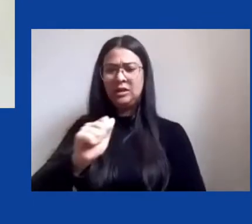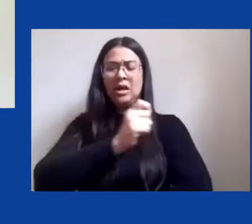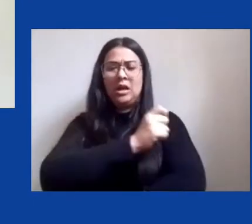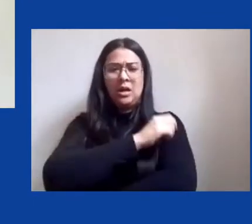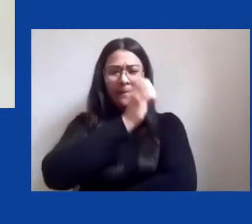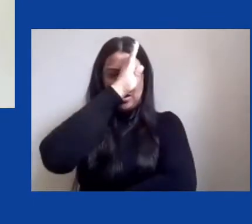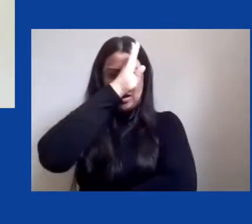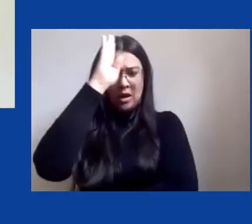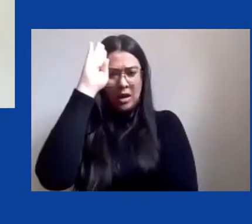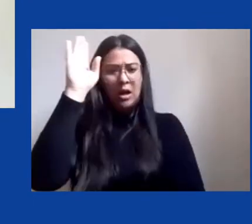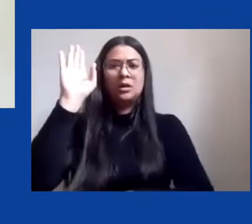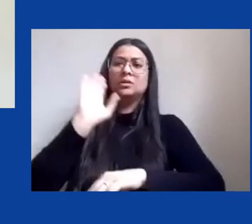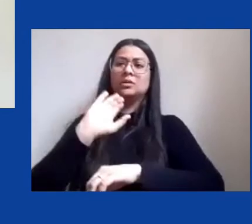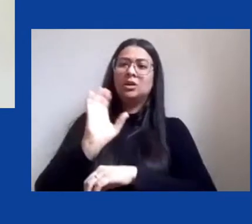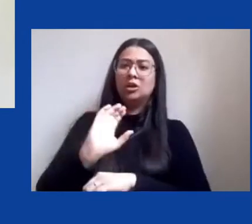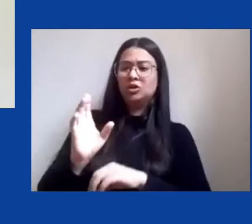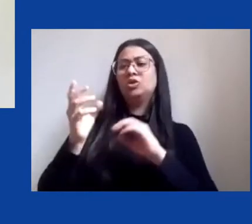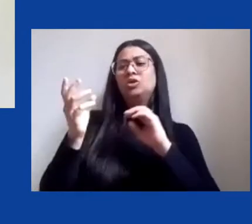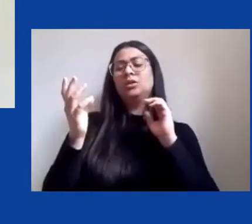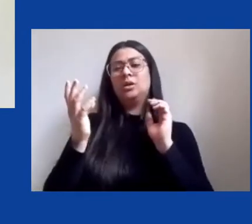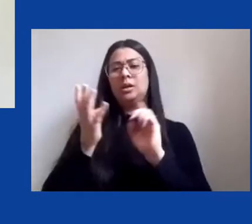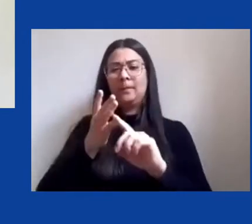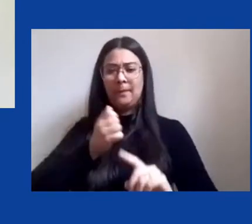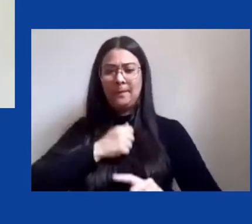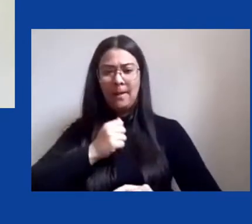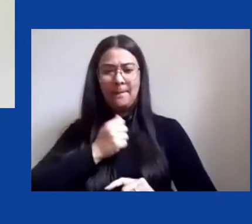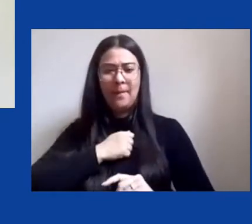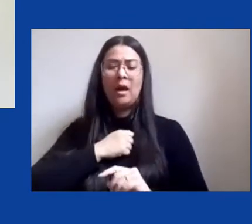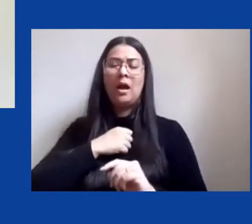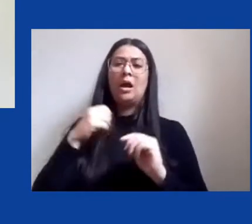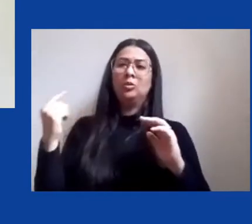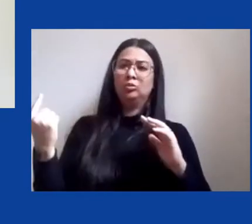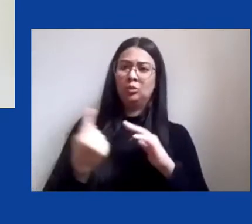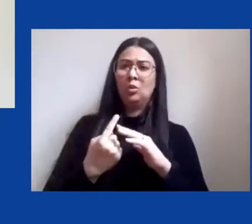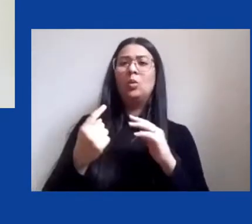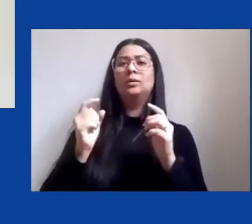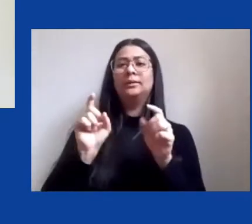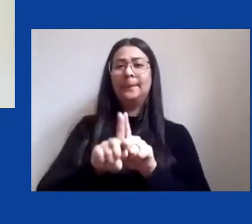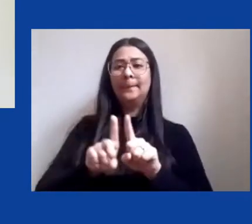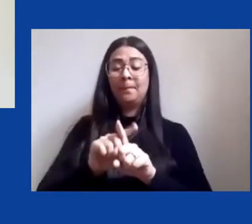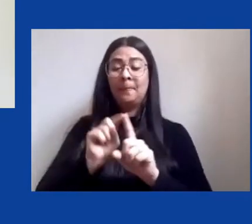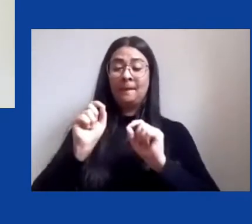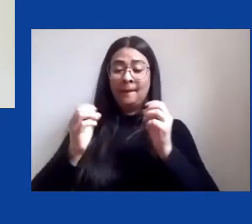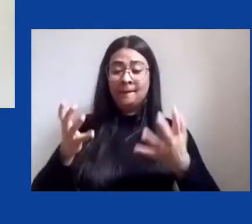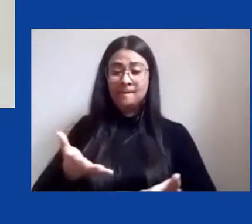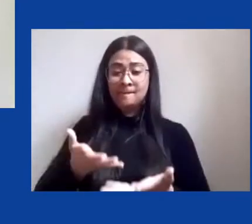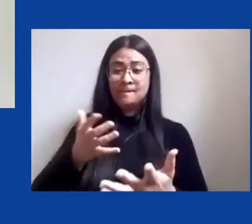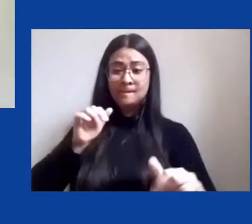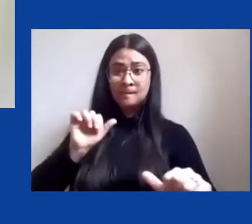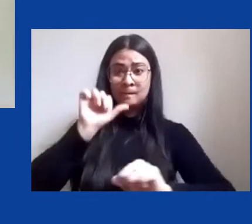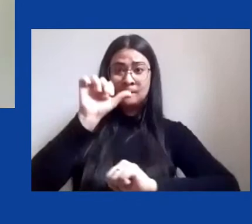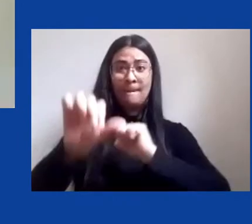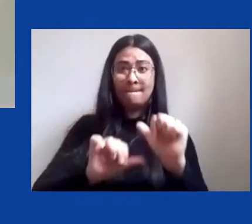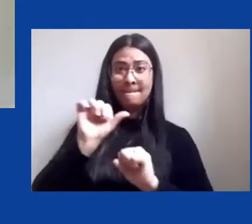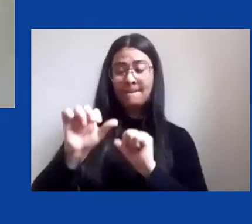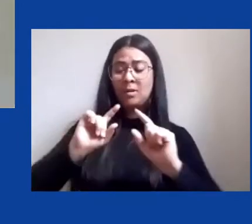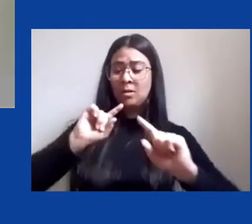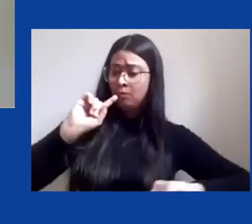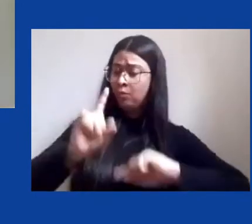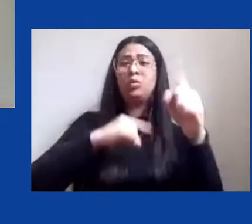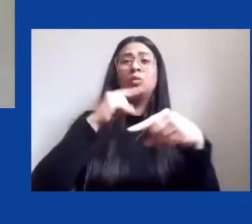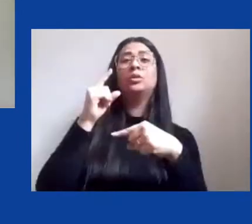antropólogos aí incluídos, promovendo importantes transformações em pelo menos dois âmbitos. Um deles